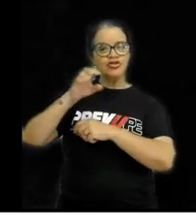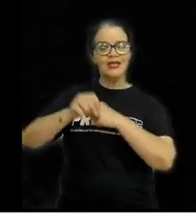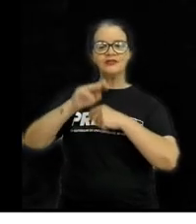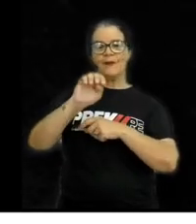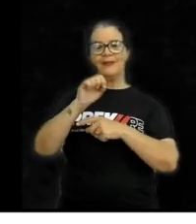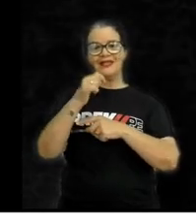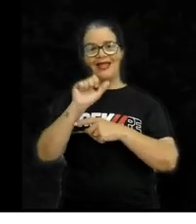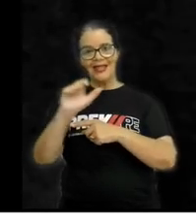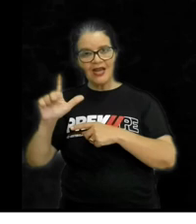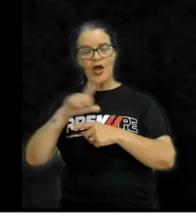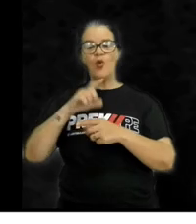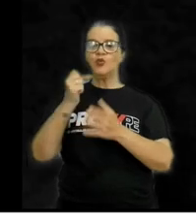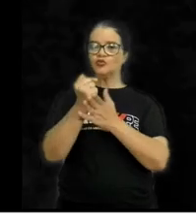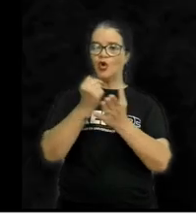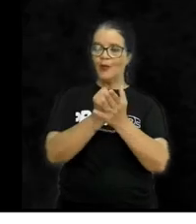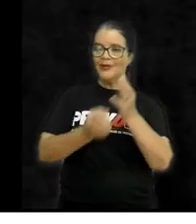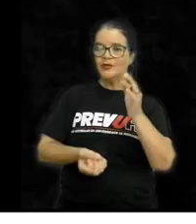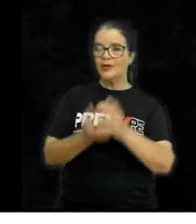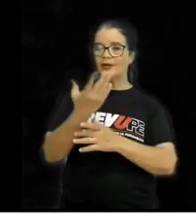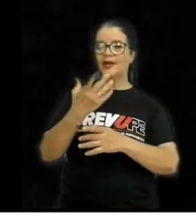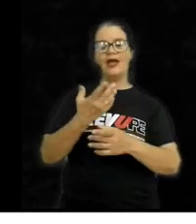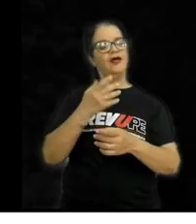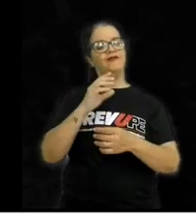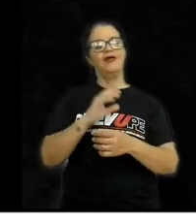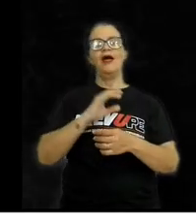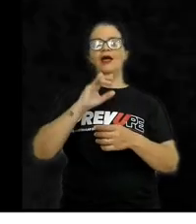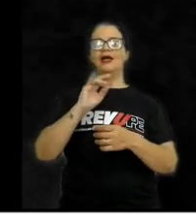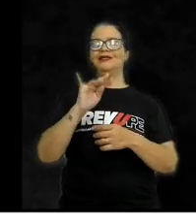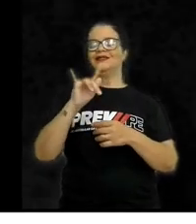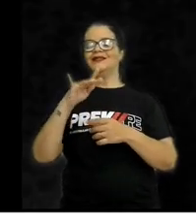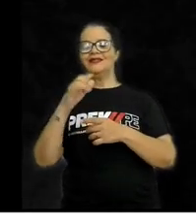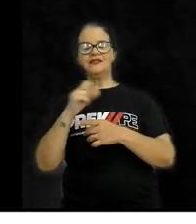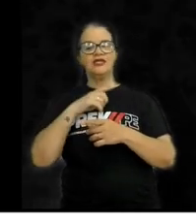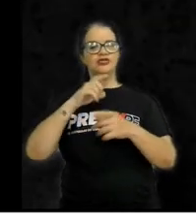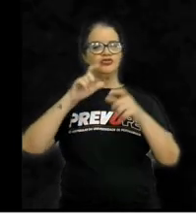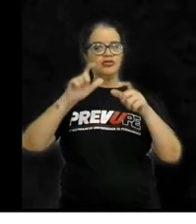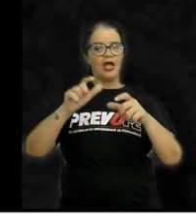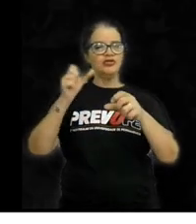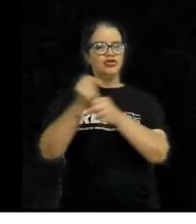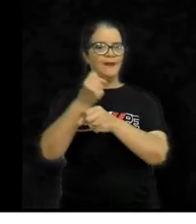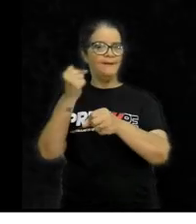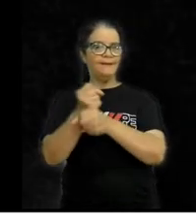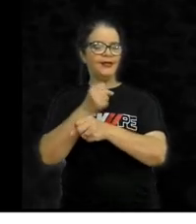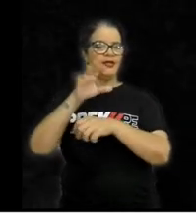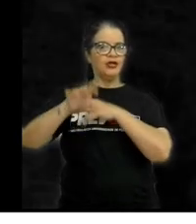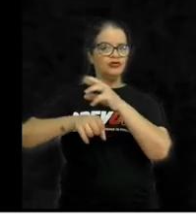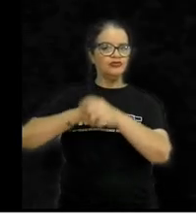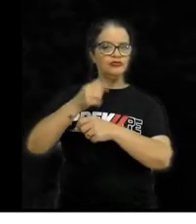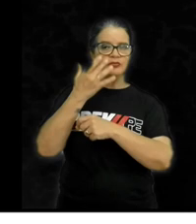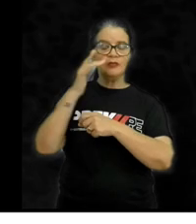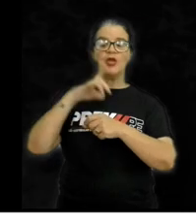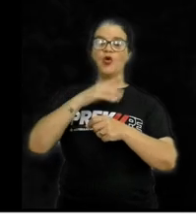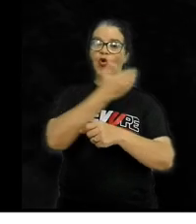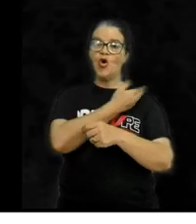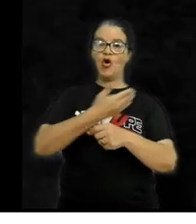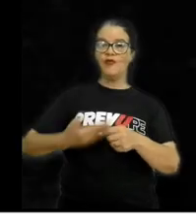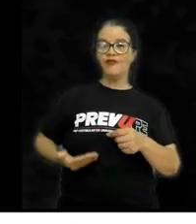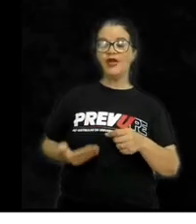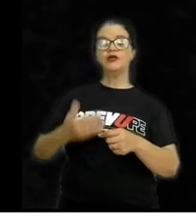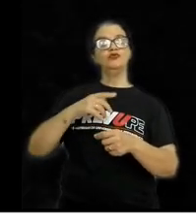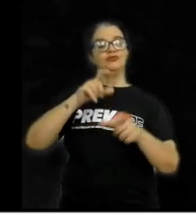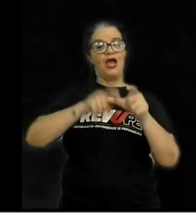O documento criava as Intendências das Minas, governos quase